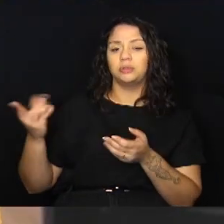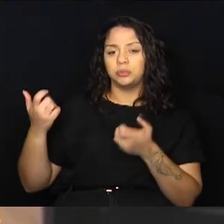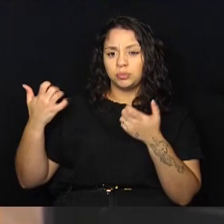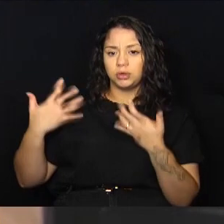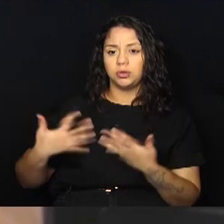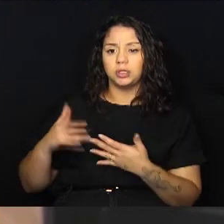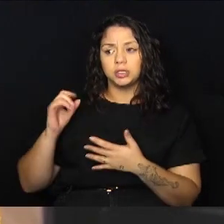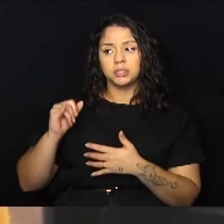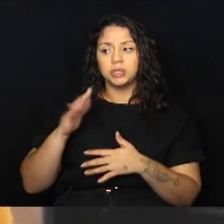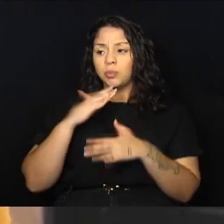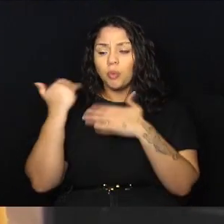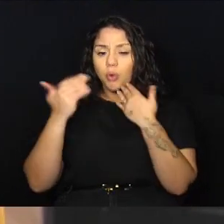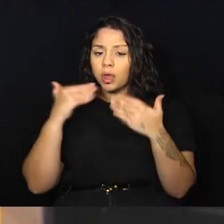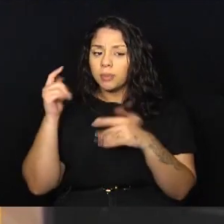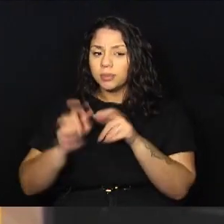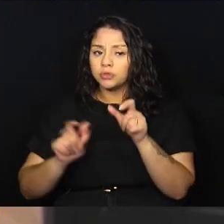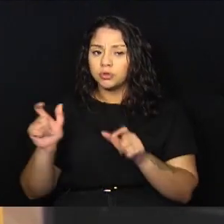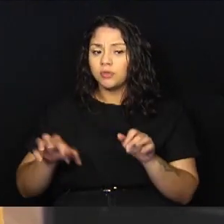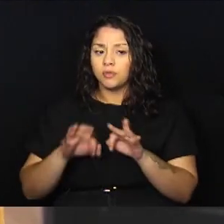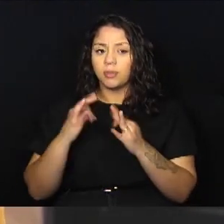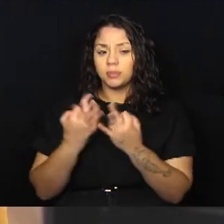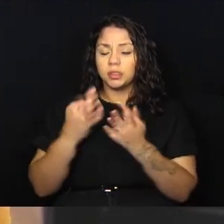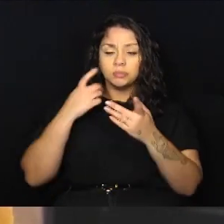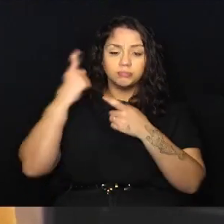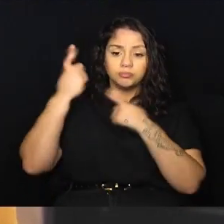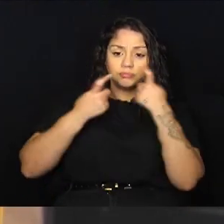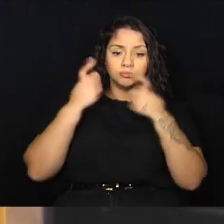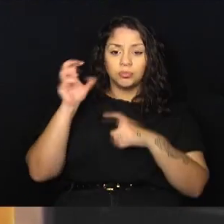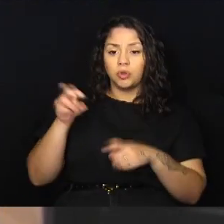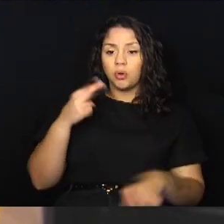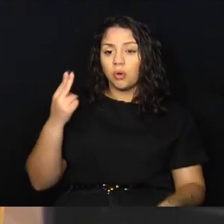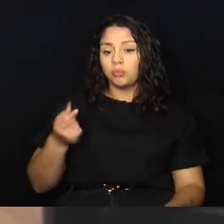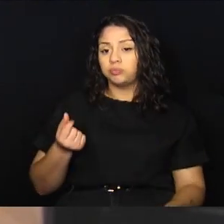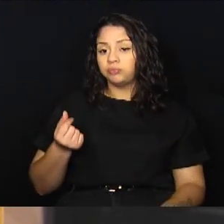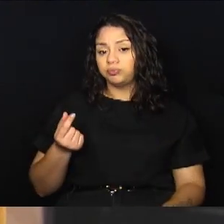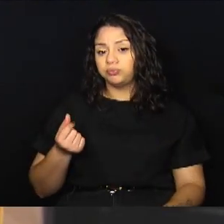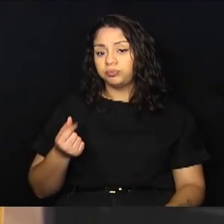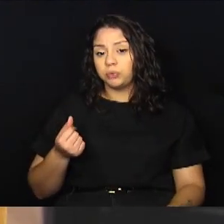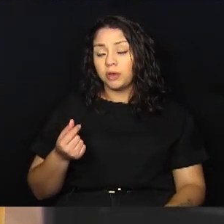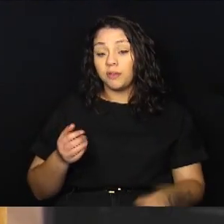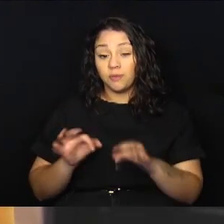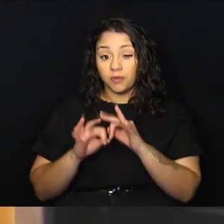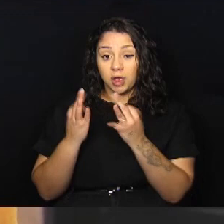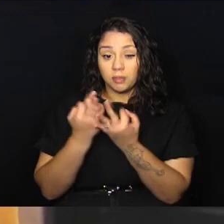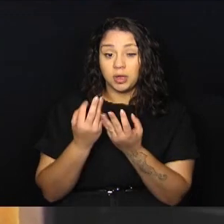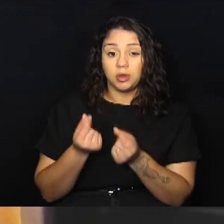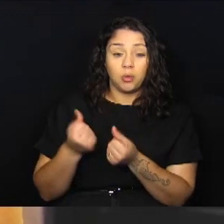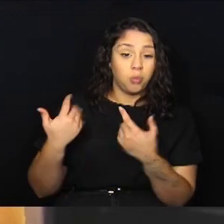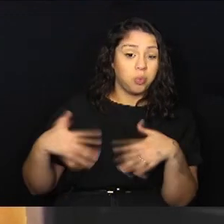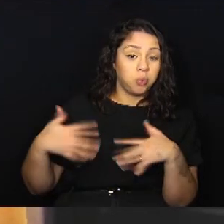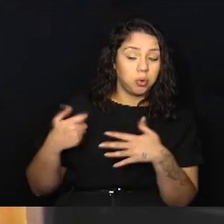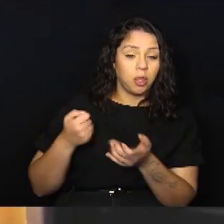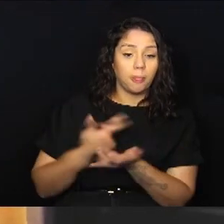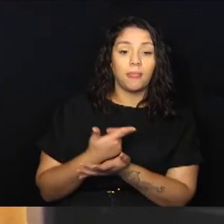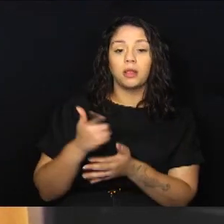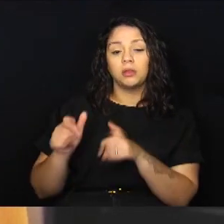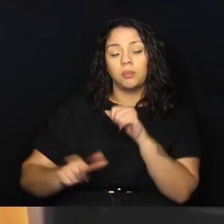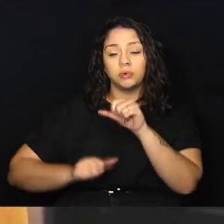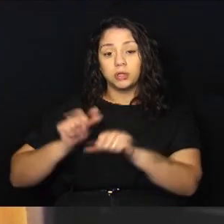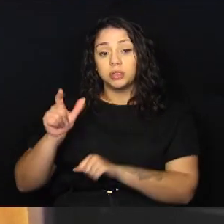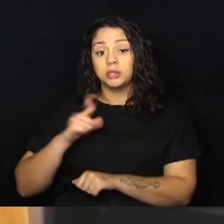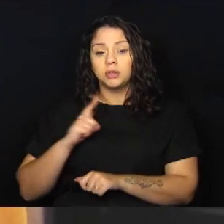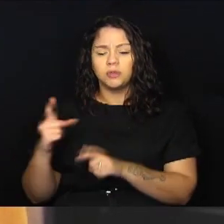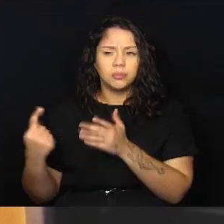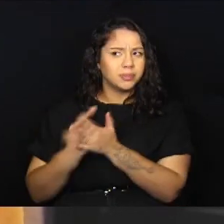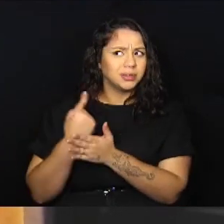justamente sobre o óbito de possíveis familiares, ou até mesmo de gerar uma despesa para a própria família, então tiveram